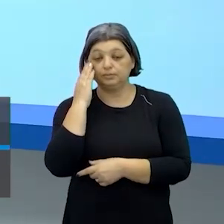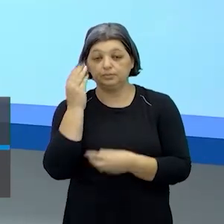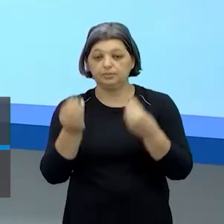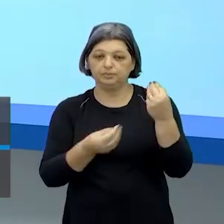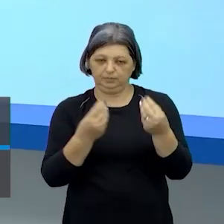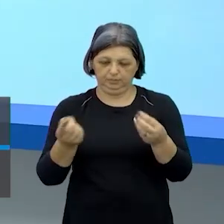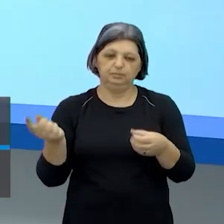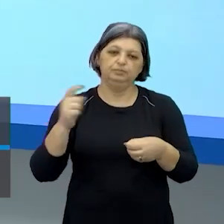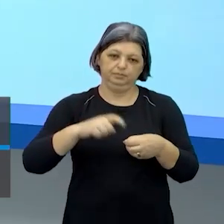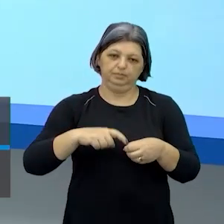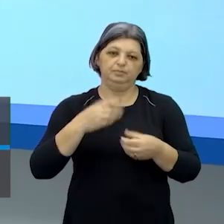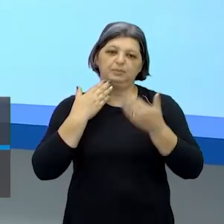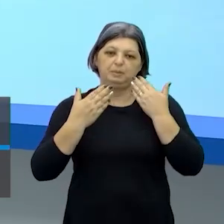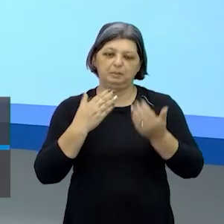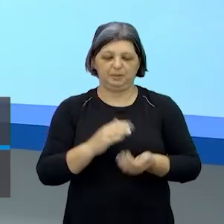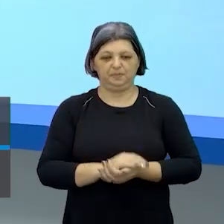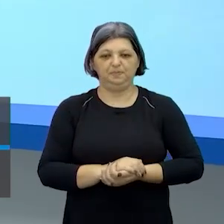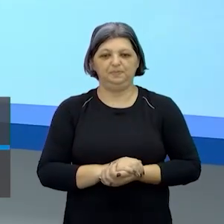a gente volta a conversar